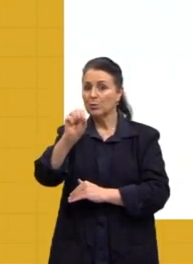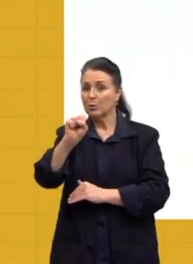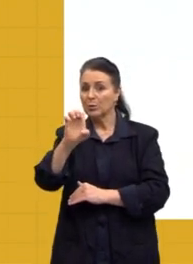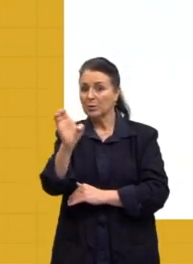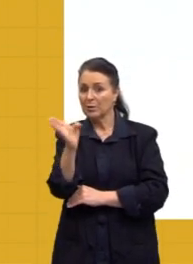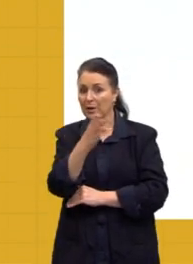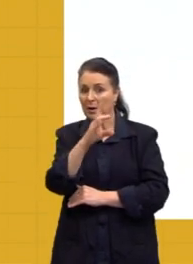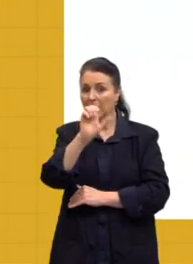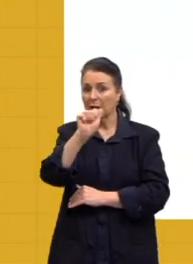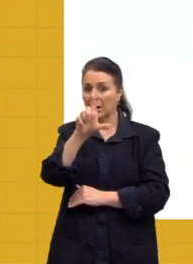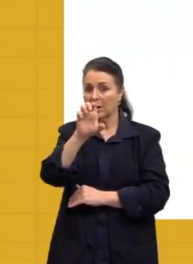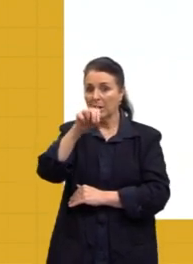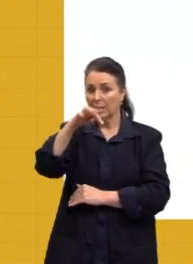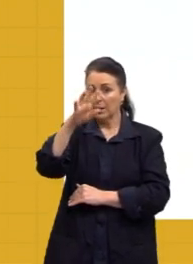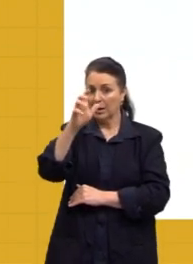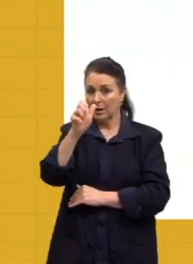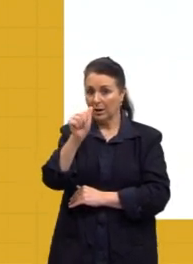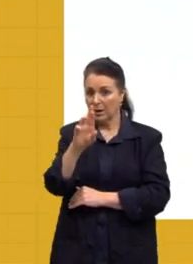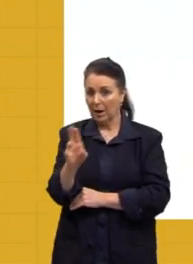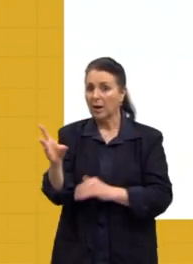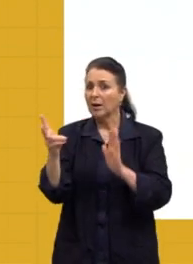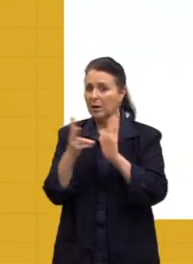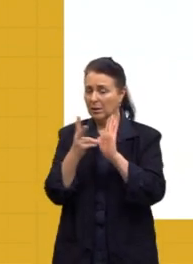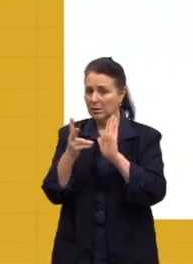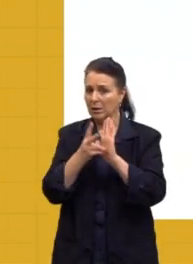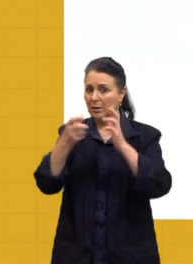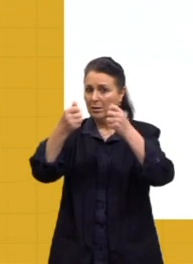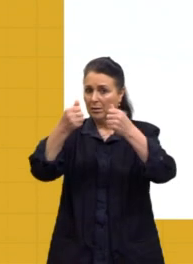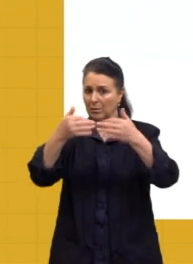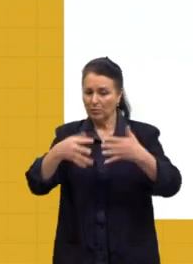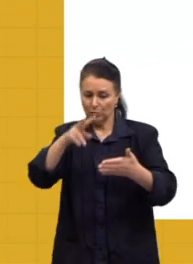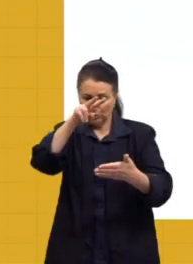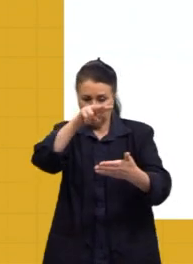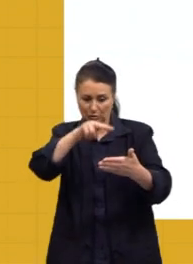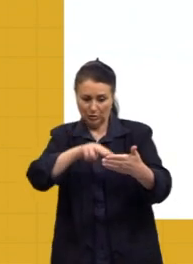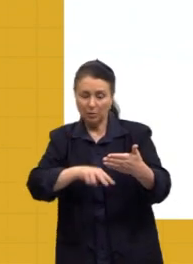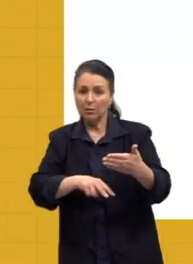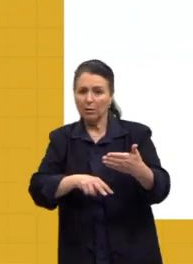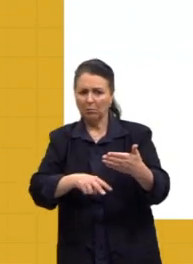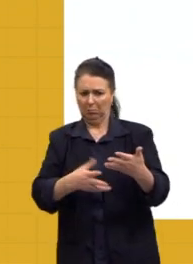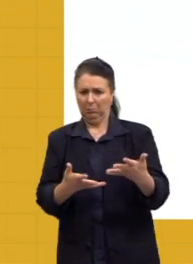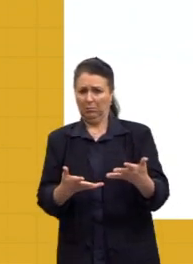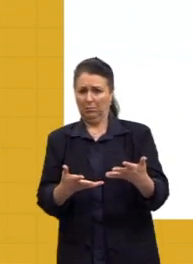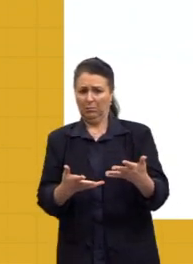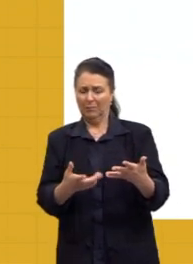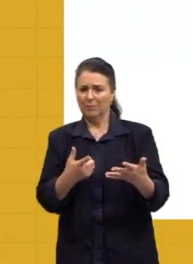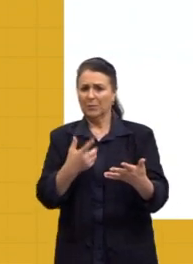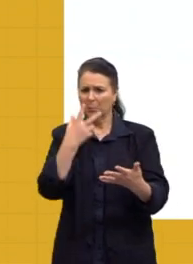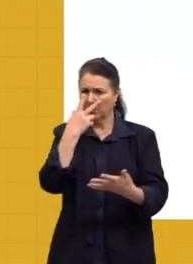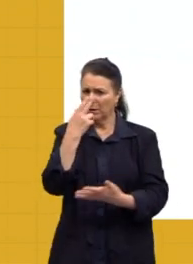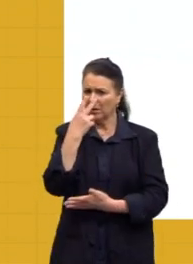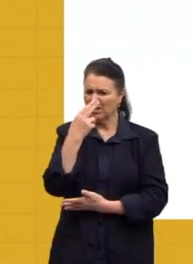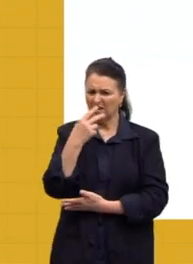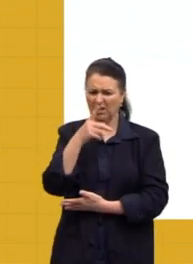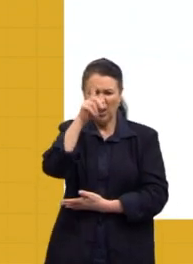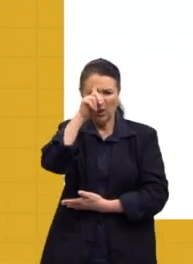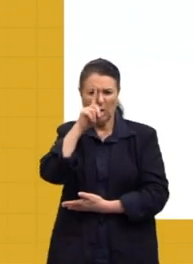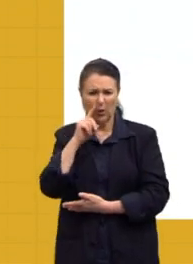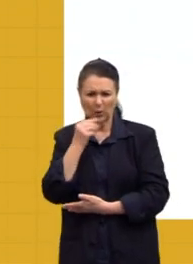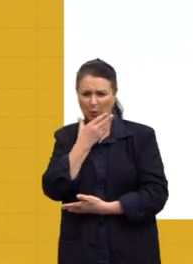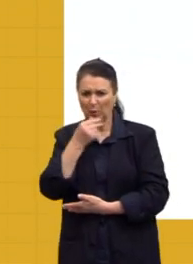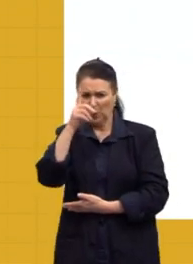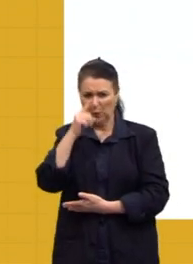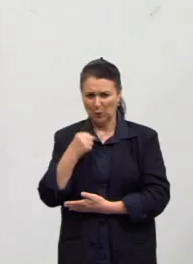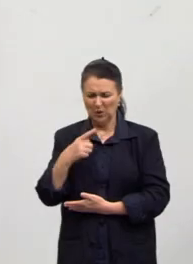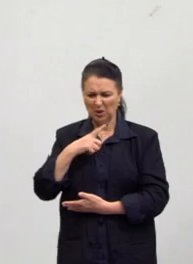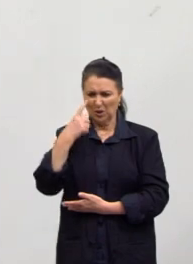indígena? O indígena do José de Alencar, quando a gente lê, ele nos passa uma imagem como se ele fosse até loiro dos olhos azuis, né. Então, acho que